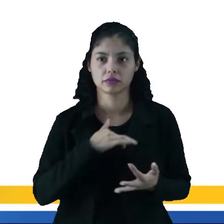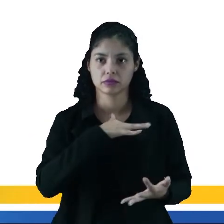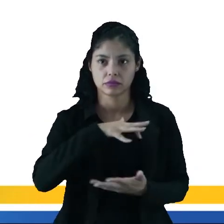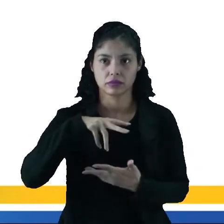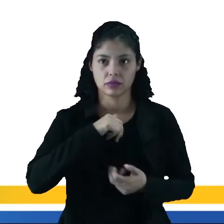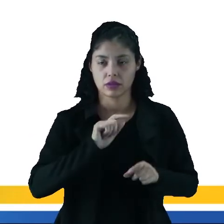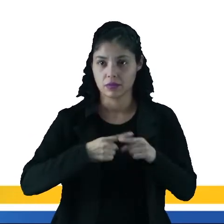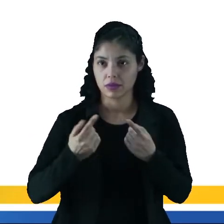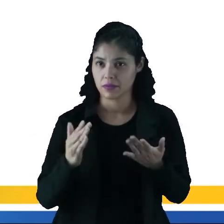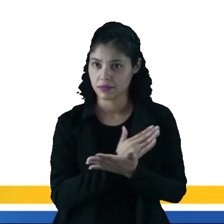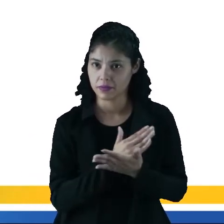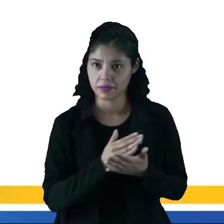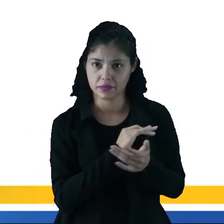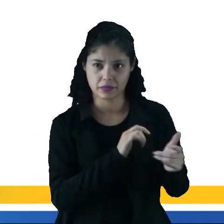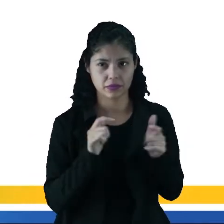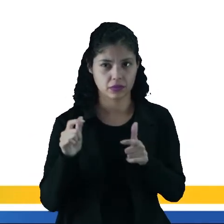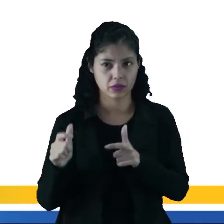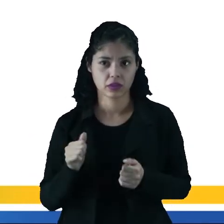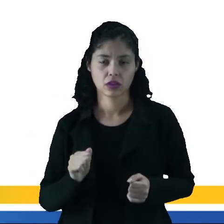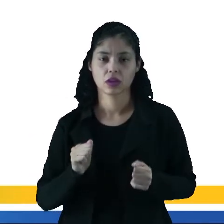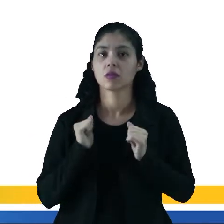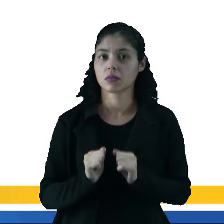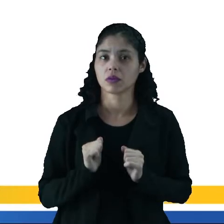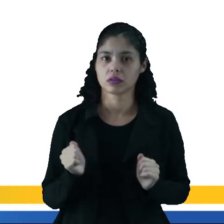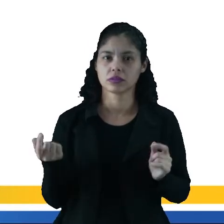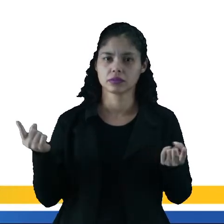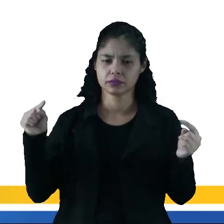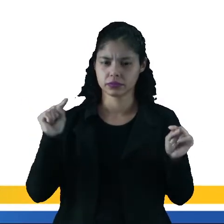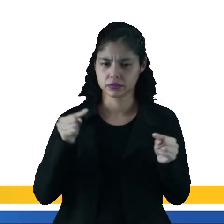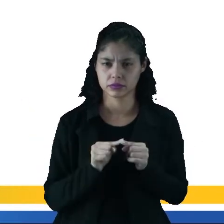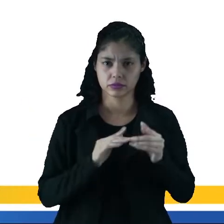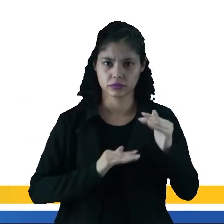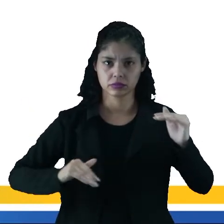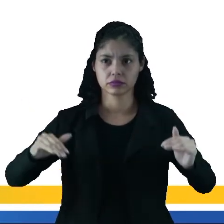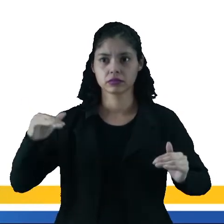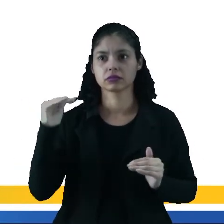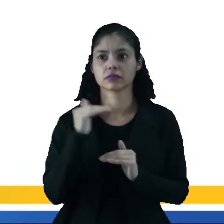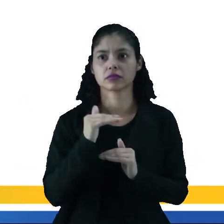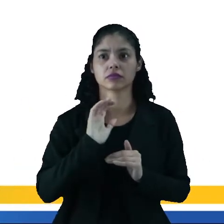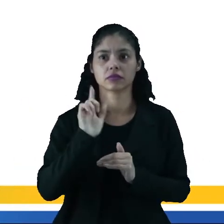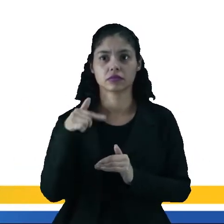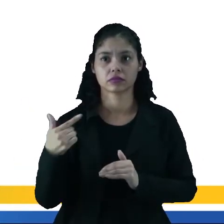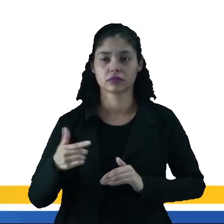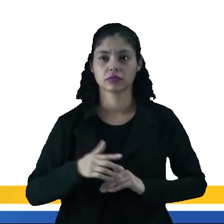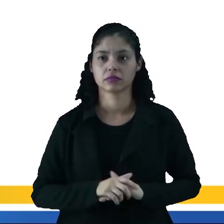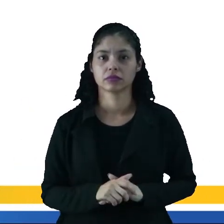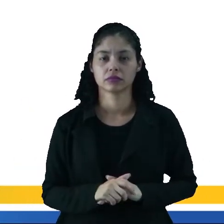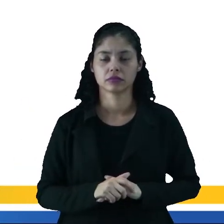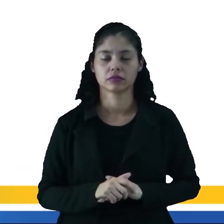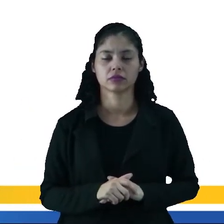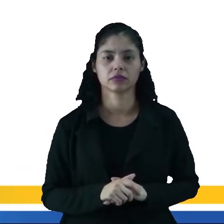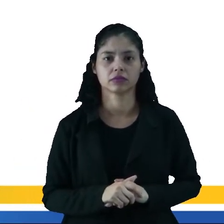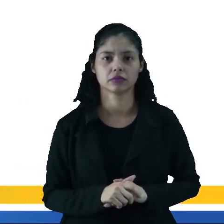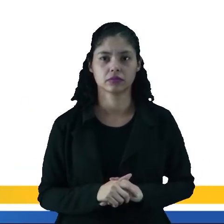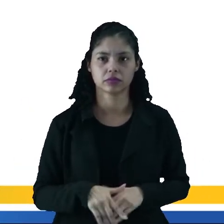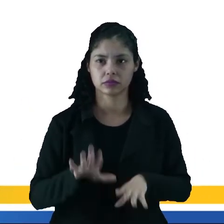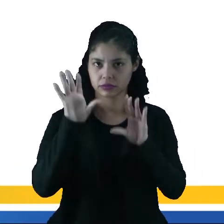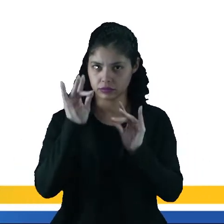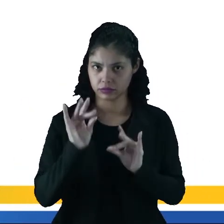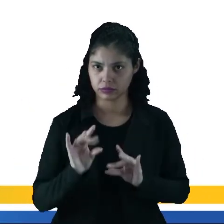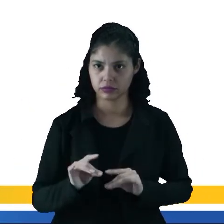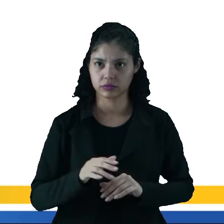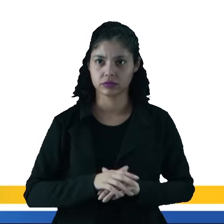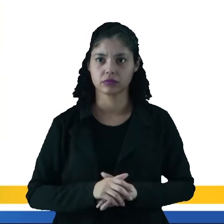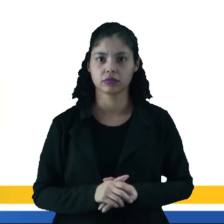planeta. Porém, em algumas regiões ela pode estar mais perto da superfície que em outras. Daqui a pouco eu explico um detalhe para